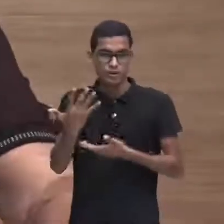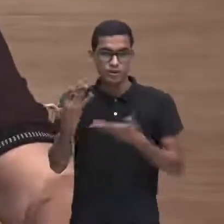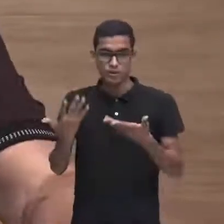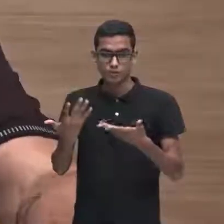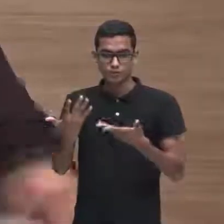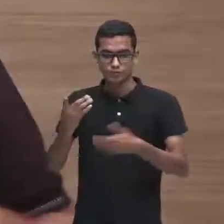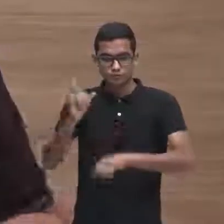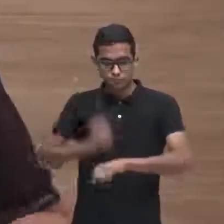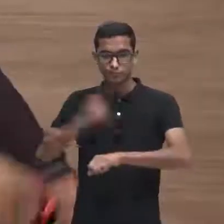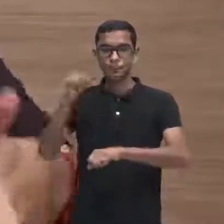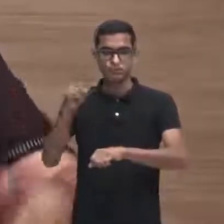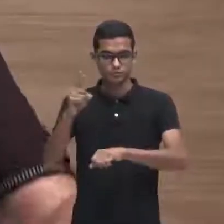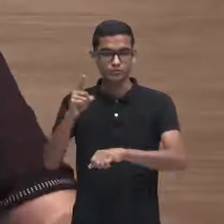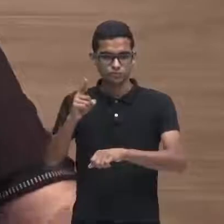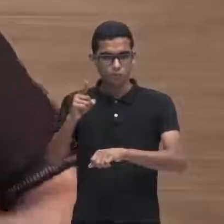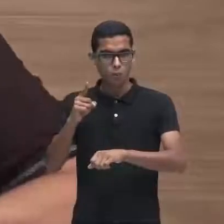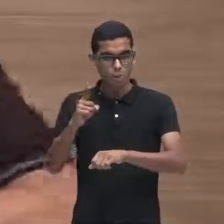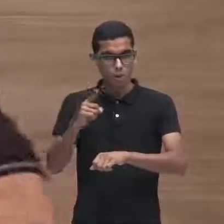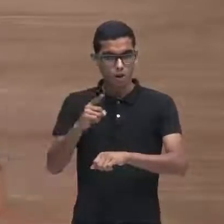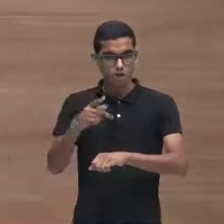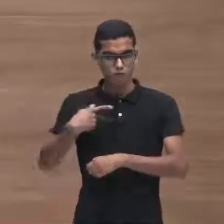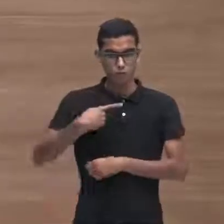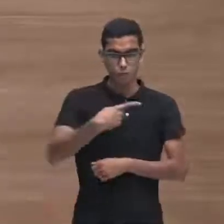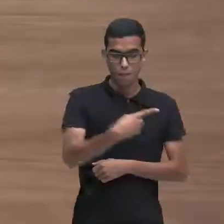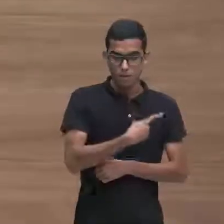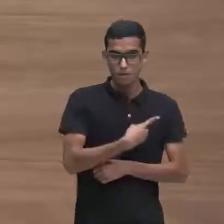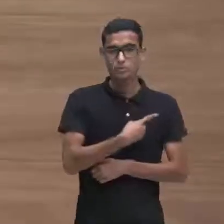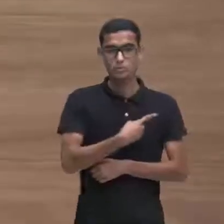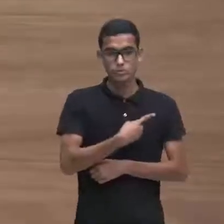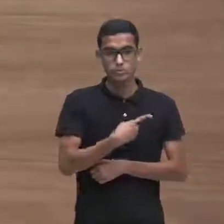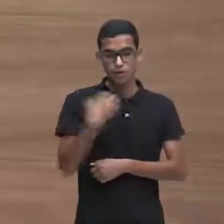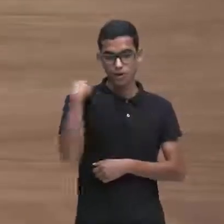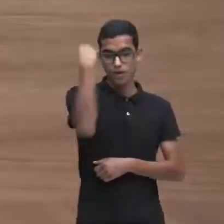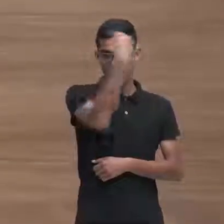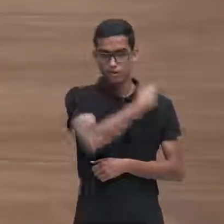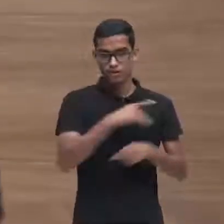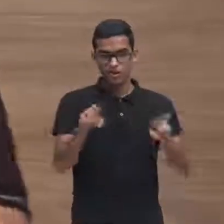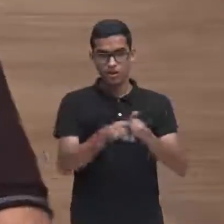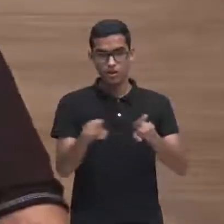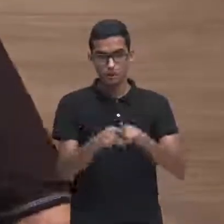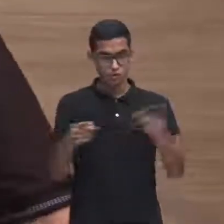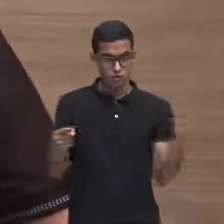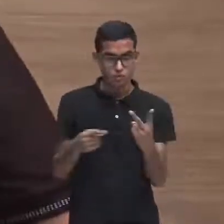da imersão desse pastor, e mais uma vez, daquela freirinha,